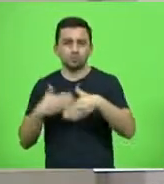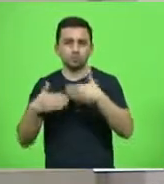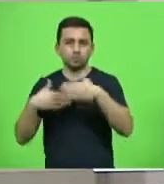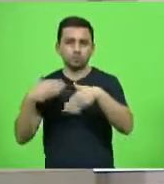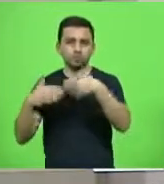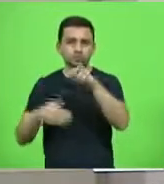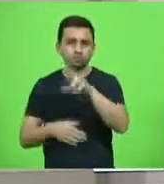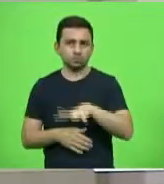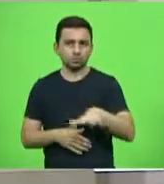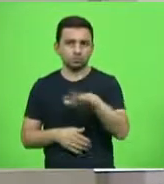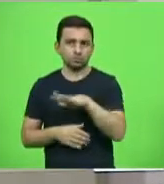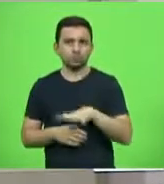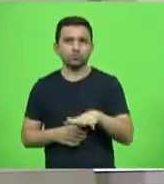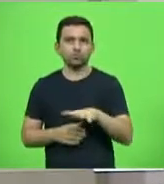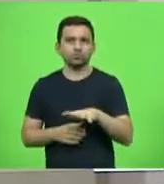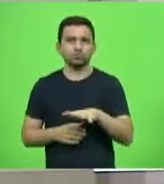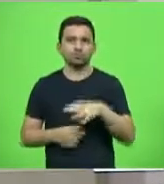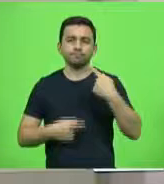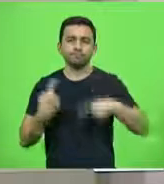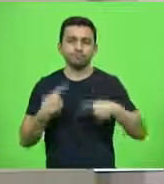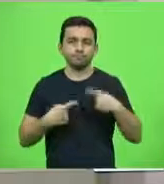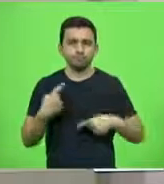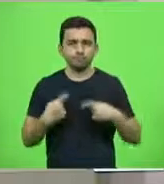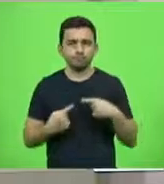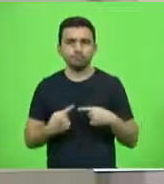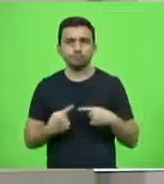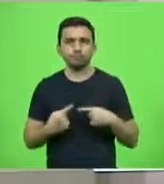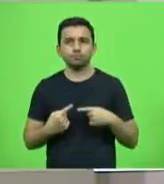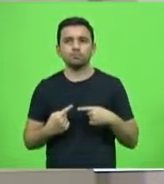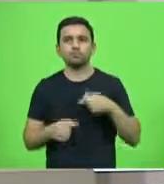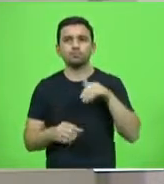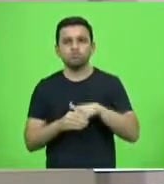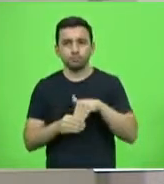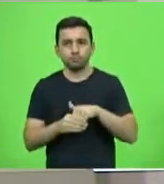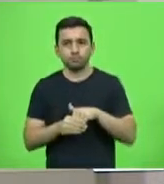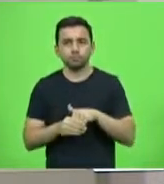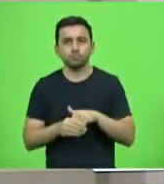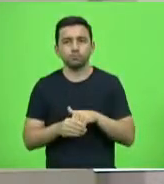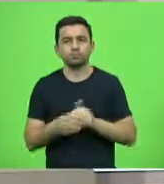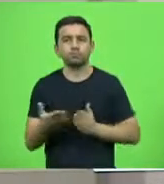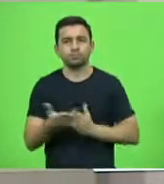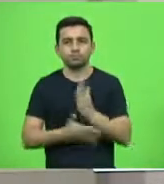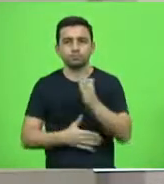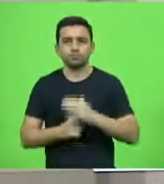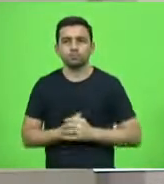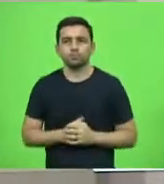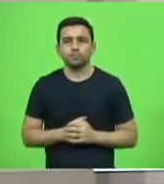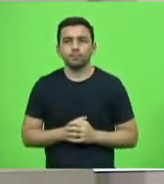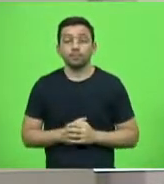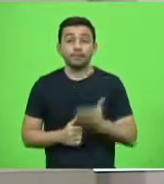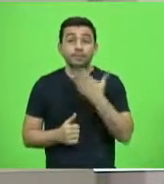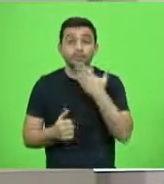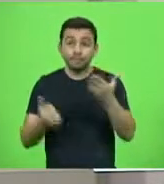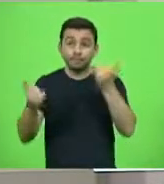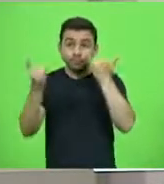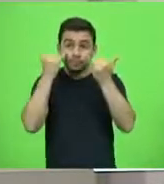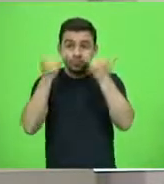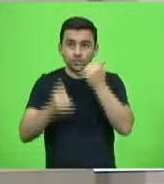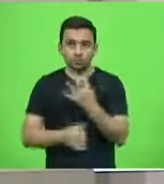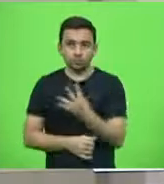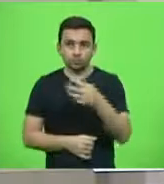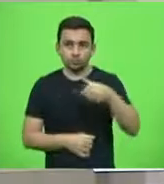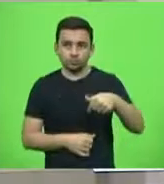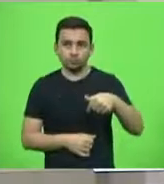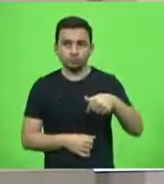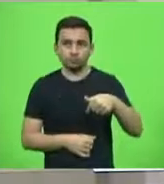regional. Em discussão. Em votação. Aprovado. Pedido de informação. 47.